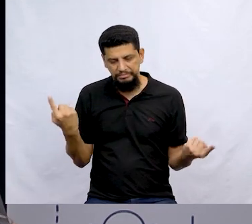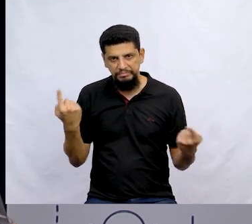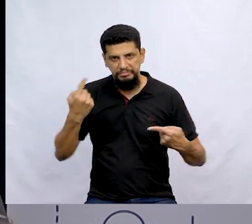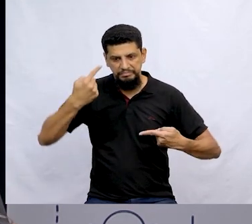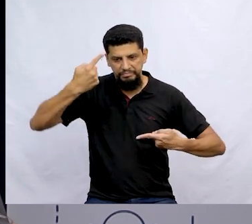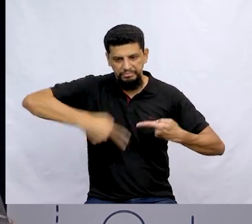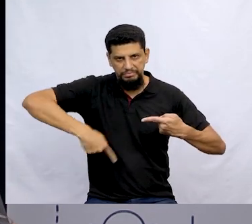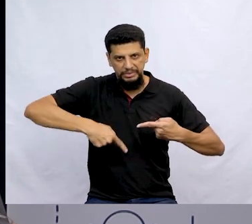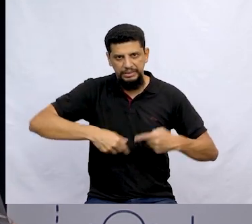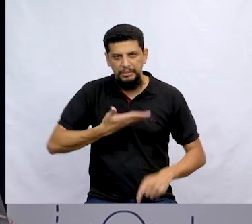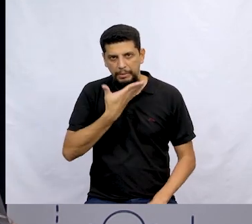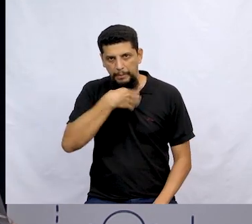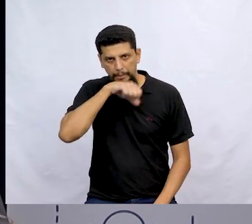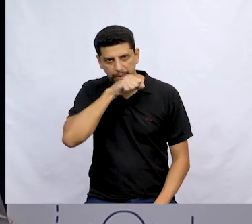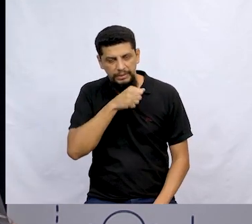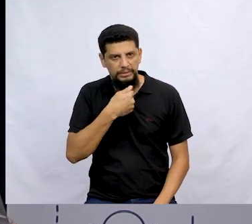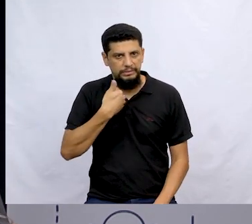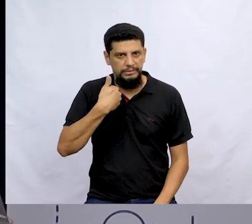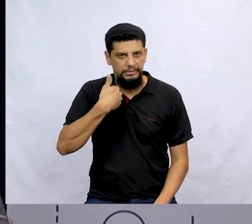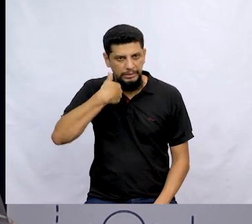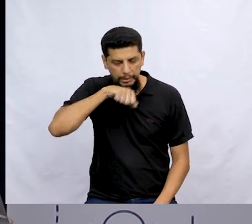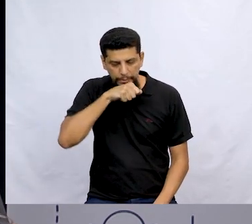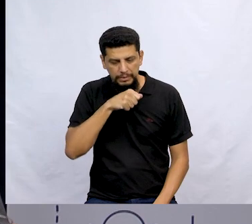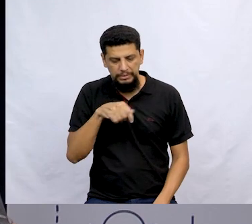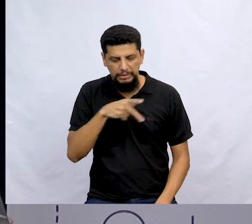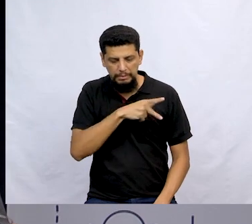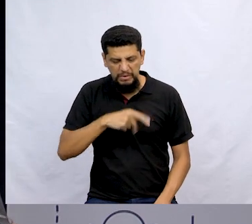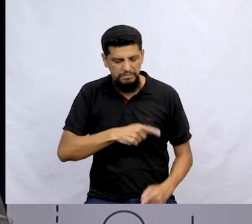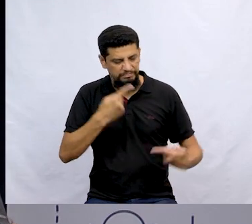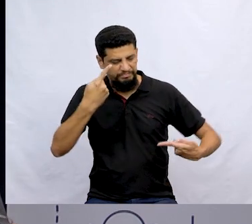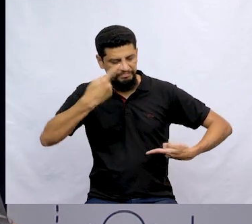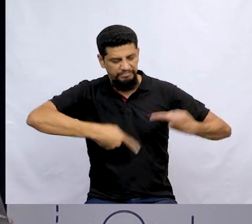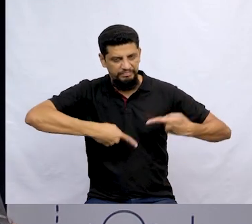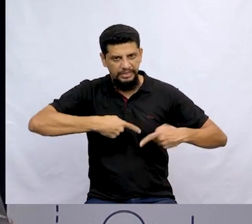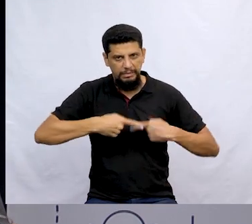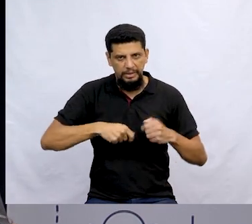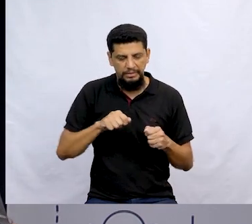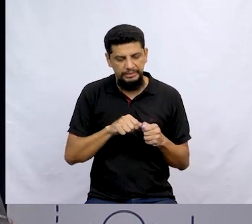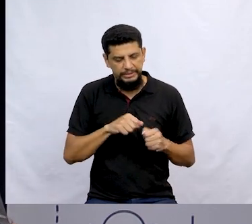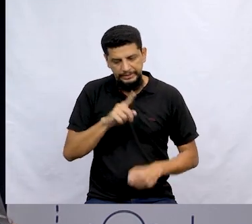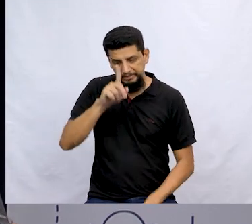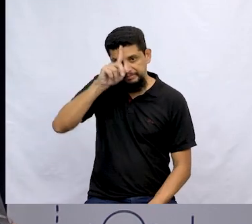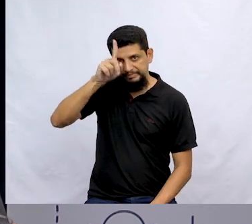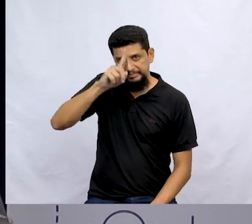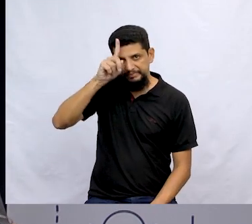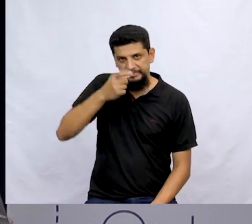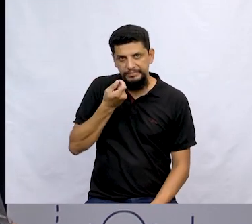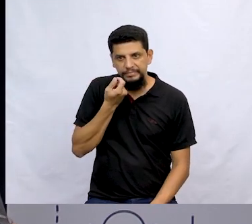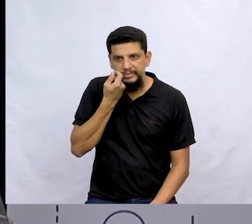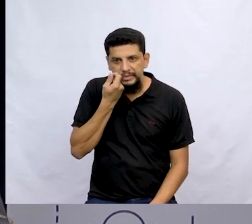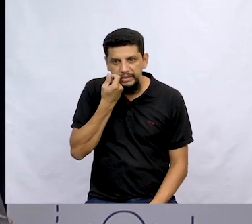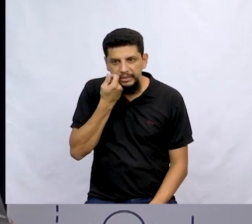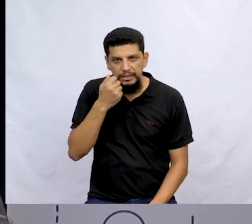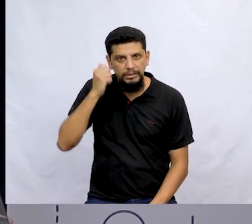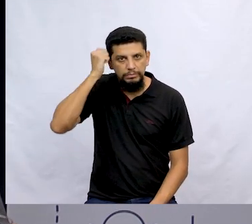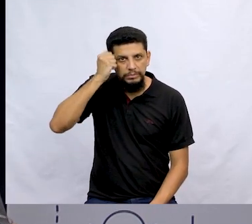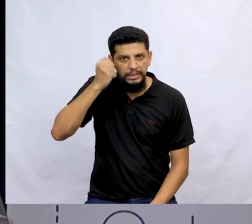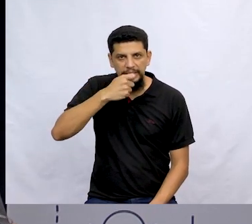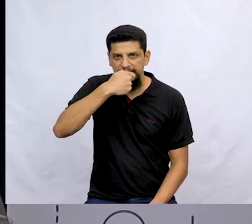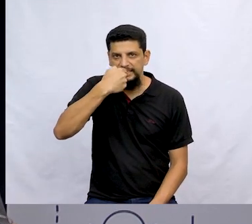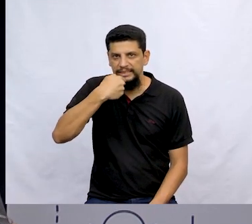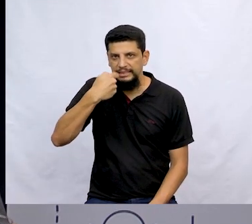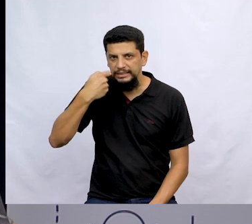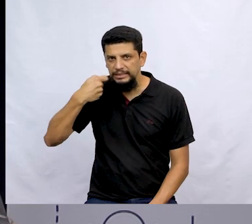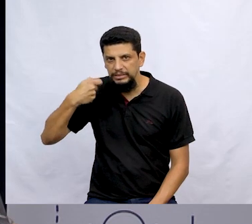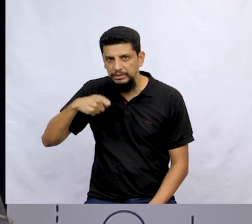pelos pais e professores. Zelito também bolou para os baixinhos o lápis com TV, a escova de dentes